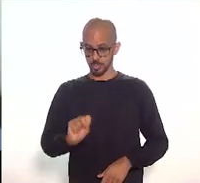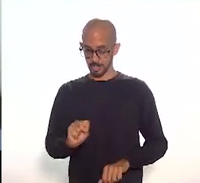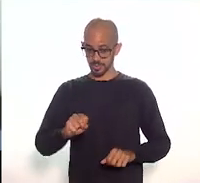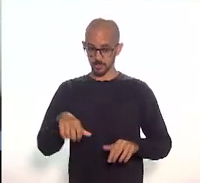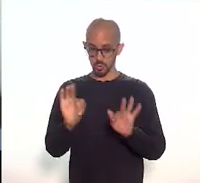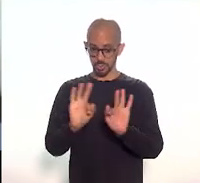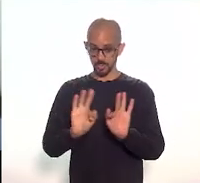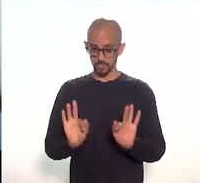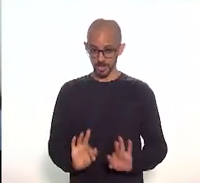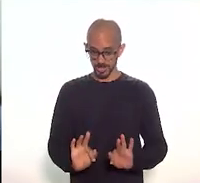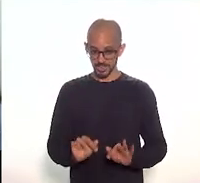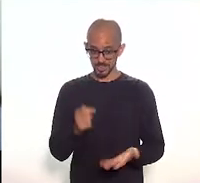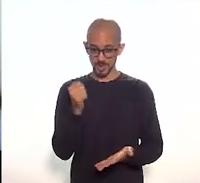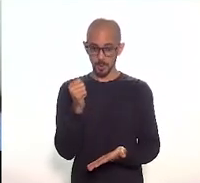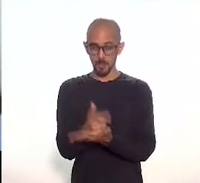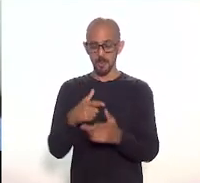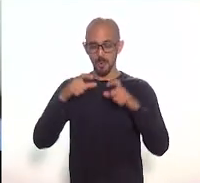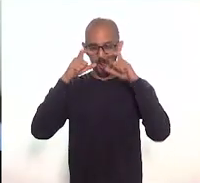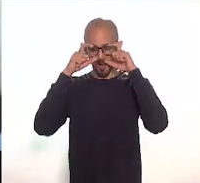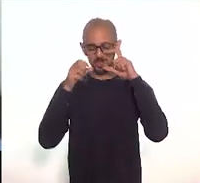projeto que comprou um óculos novo.